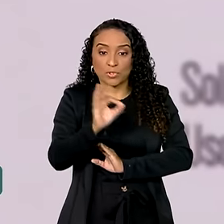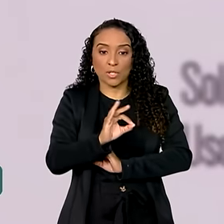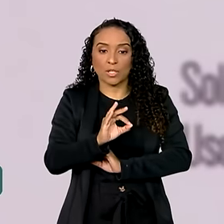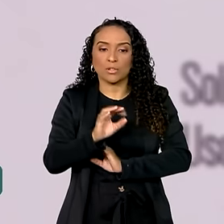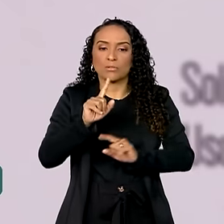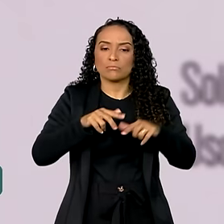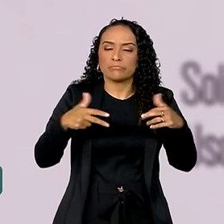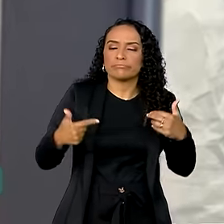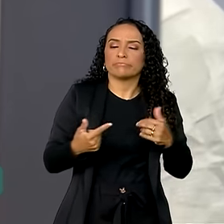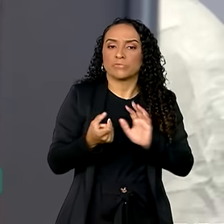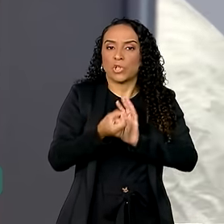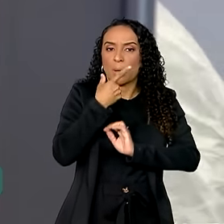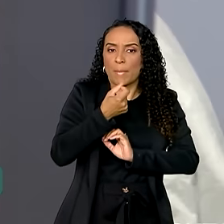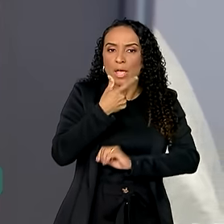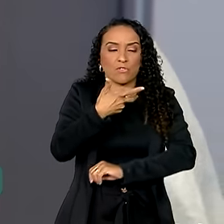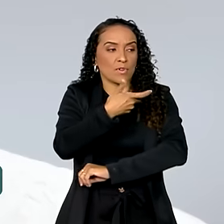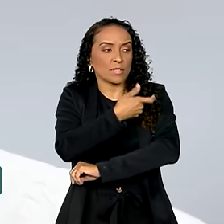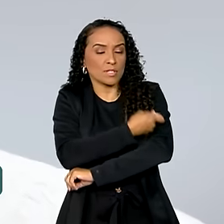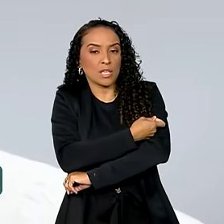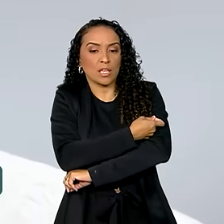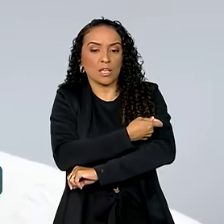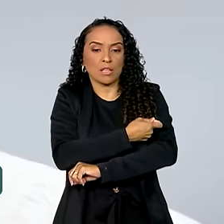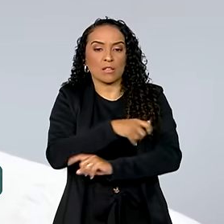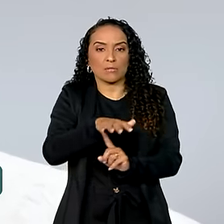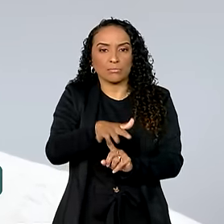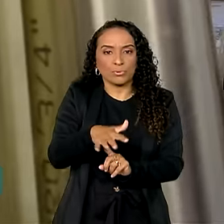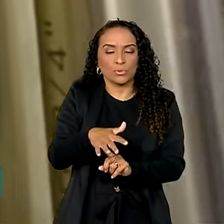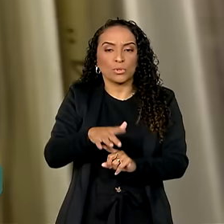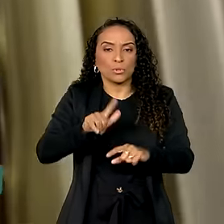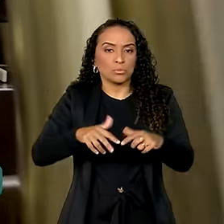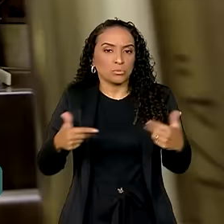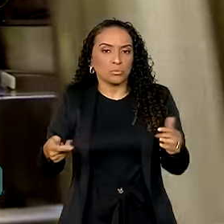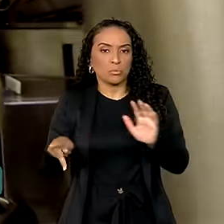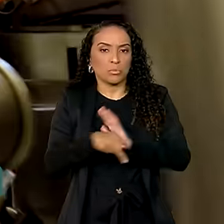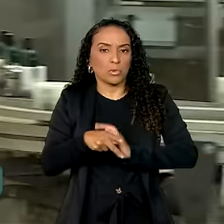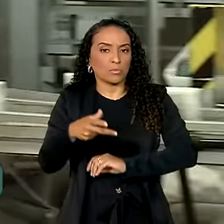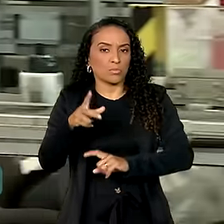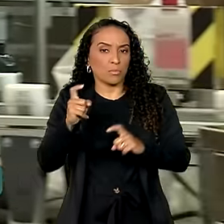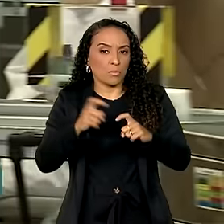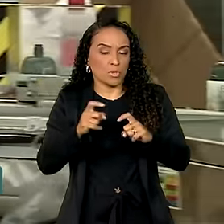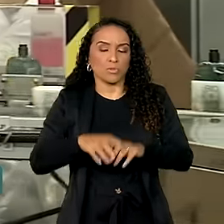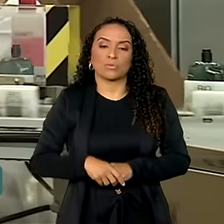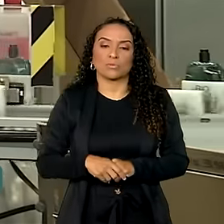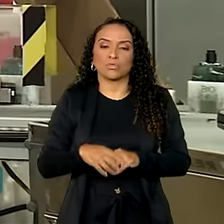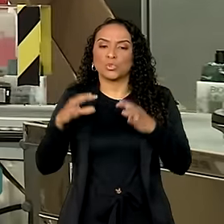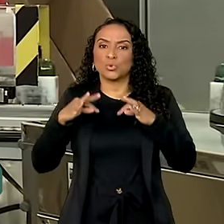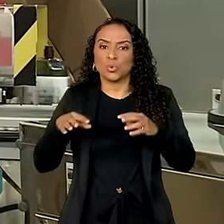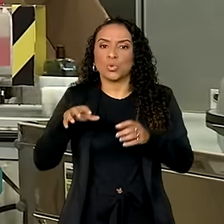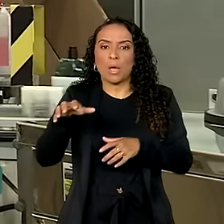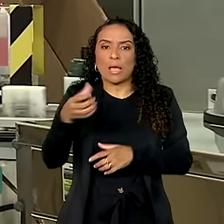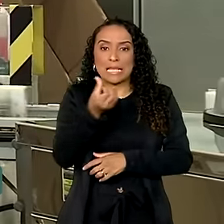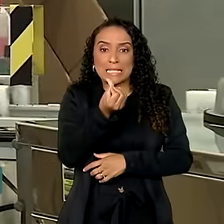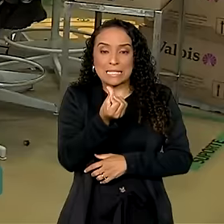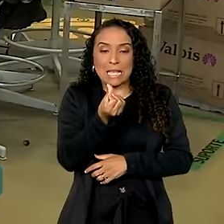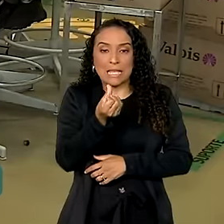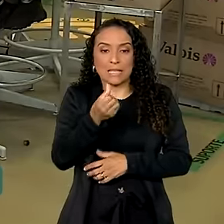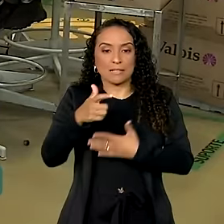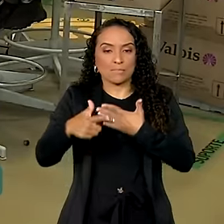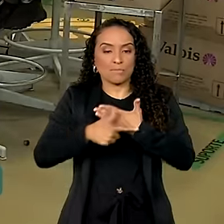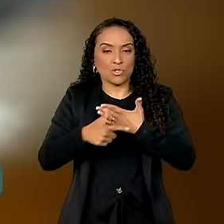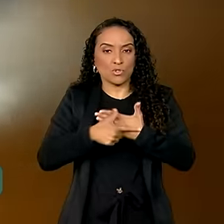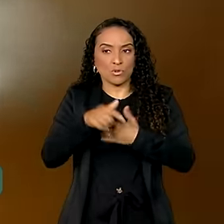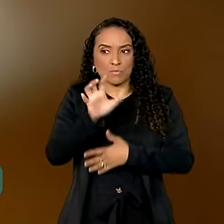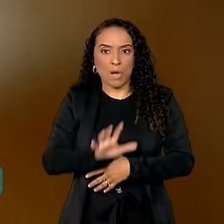suprimento de medicamentos, vacinas, equipamentos e dispositivos médicos. Em todas as seis missões da nova indústria